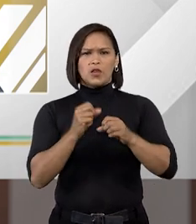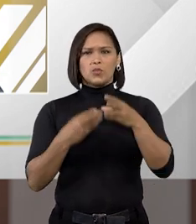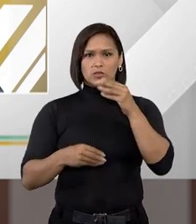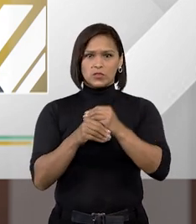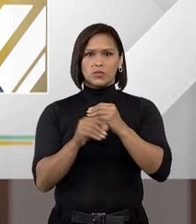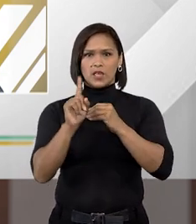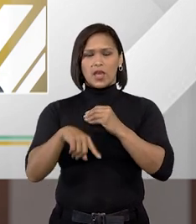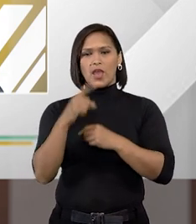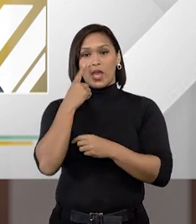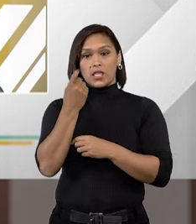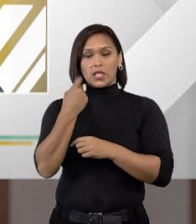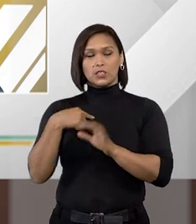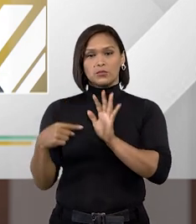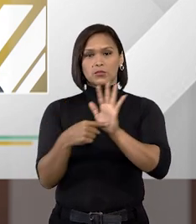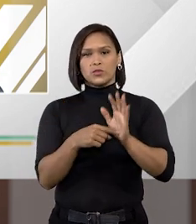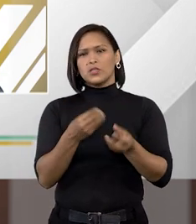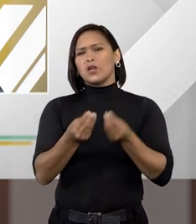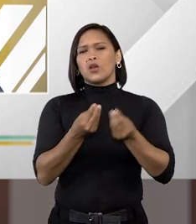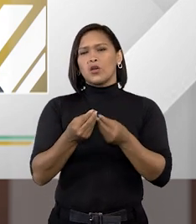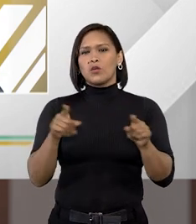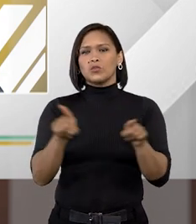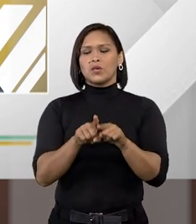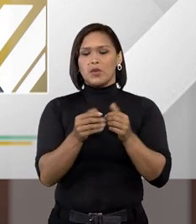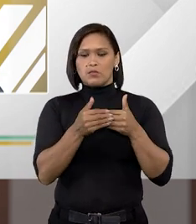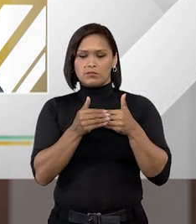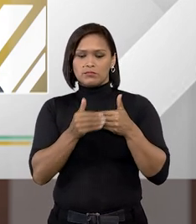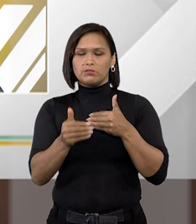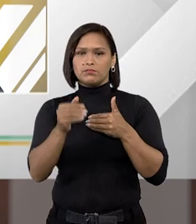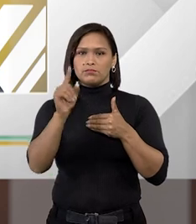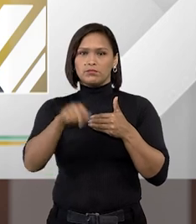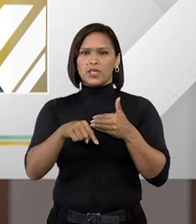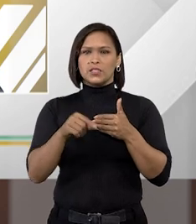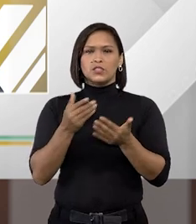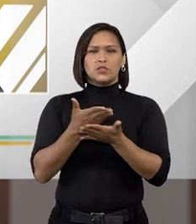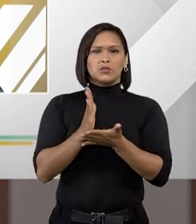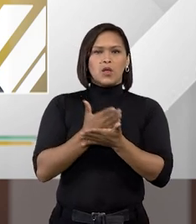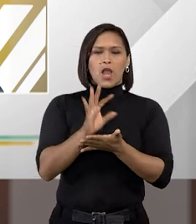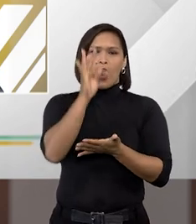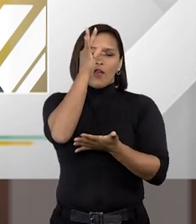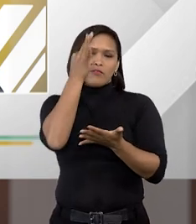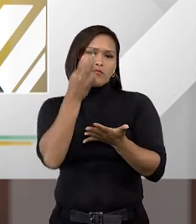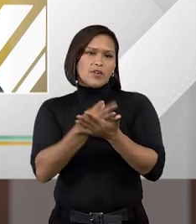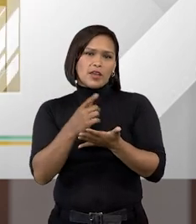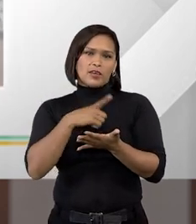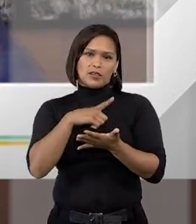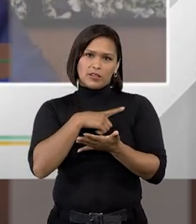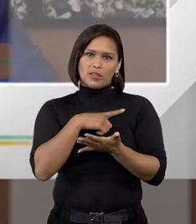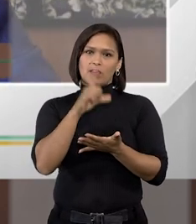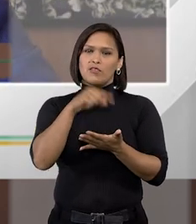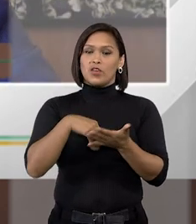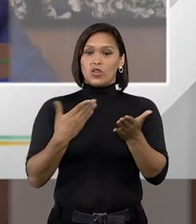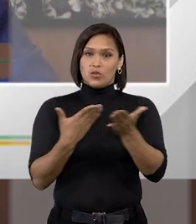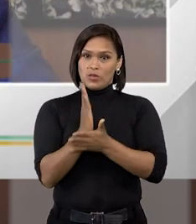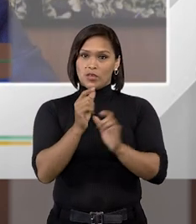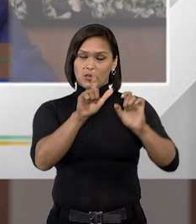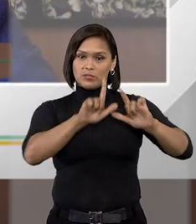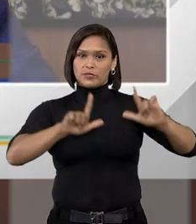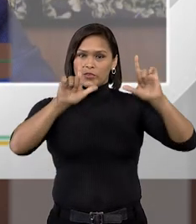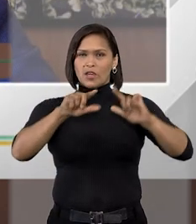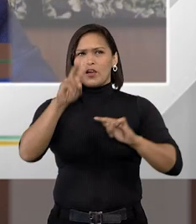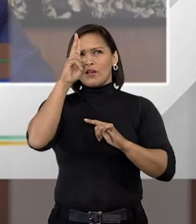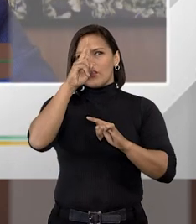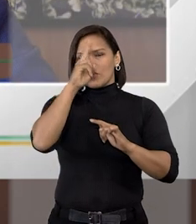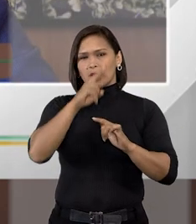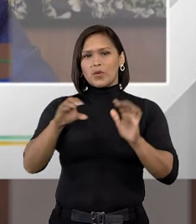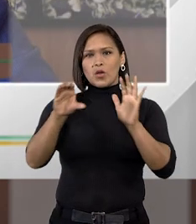é interessante a gente mostrar como isso também parte de uma quase de uma fé que sempre se teve no reconhecimento vamos lembrar